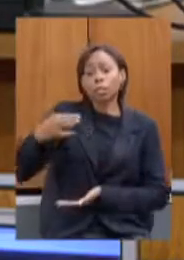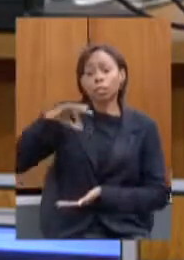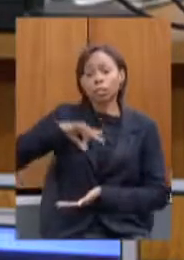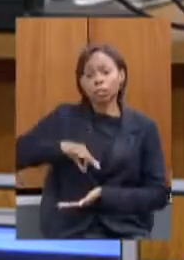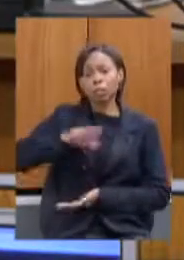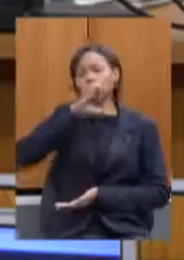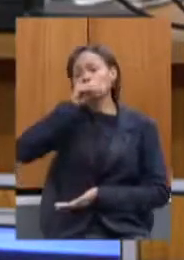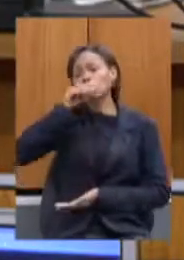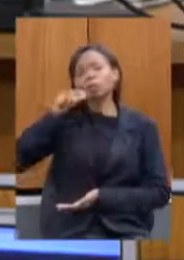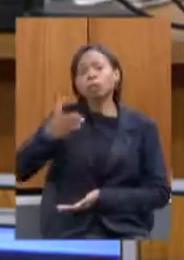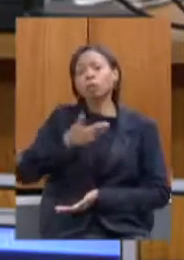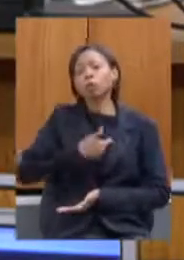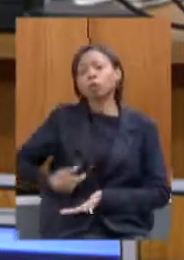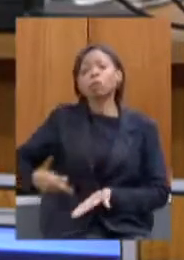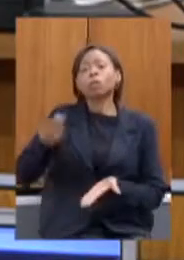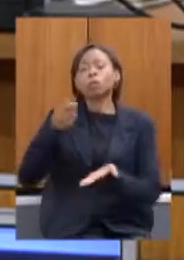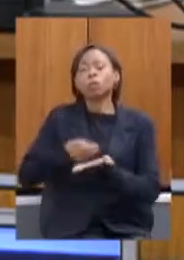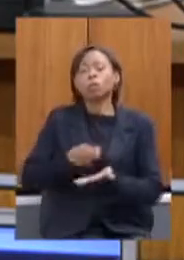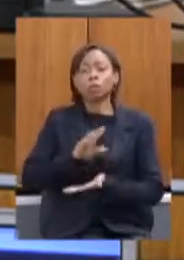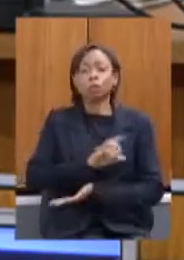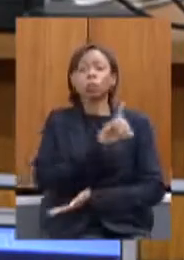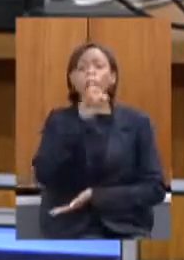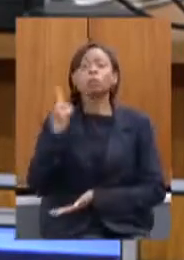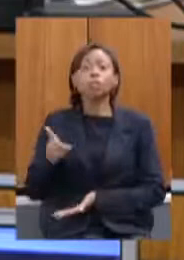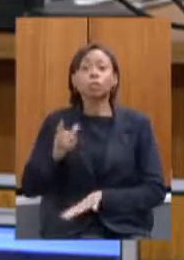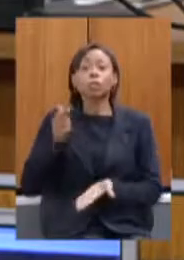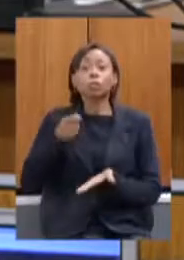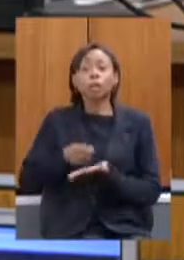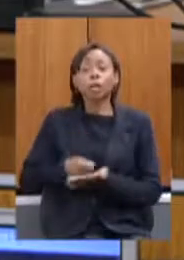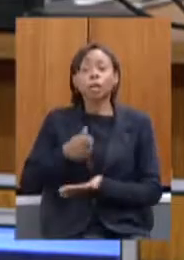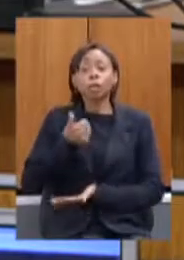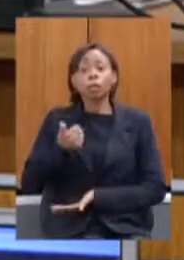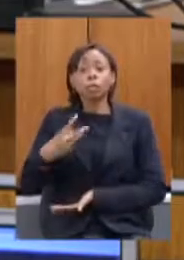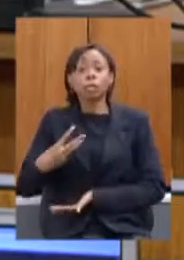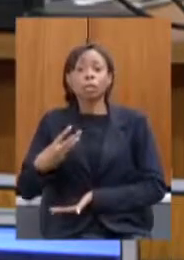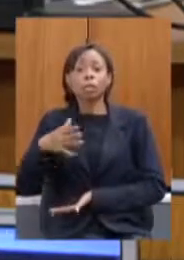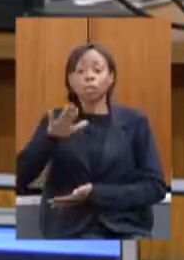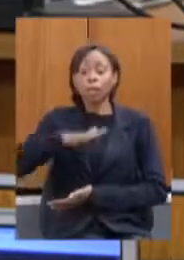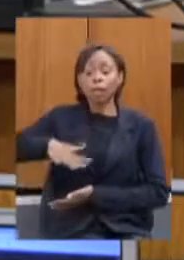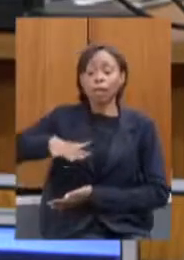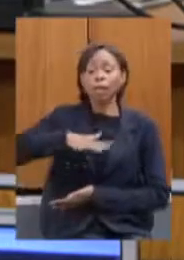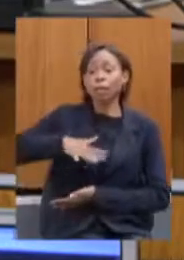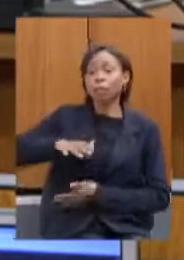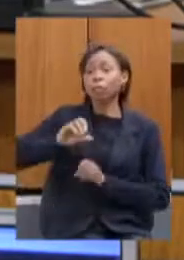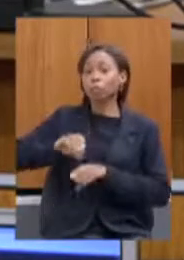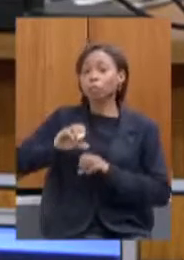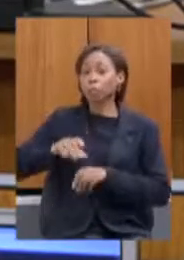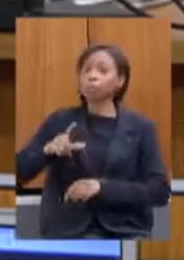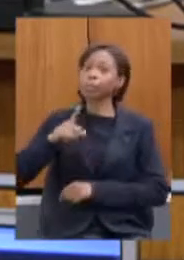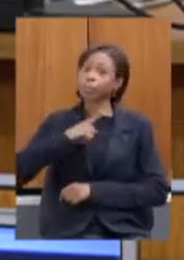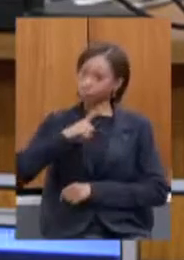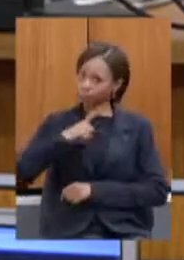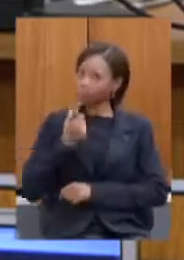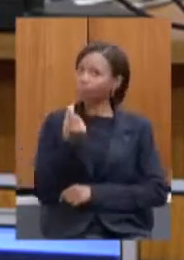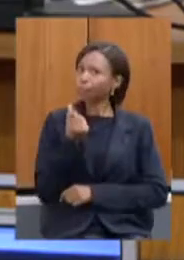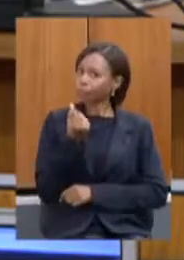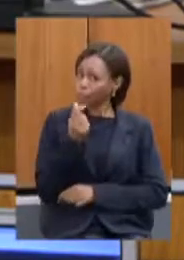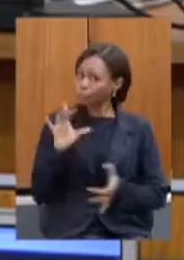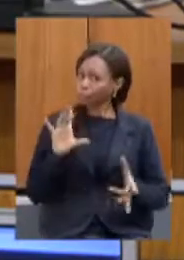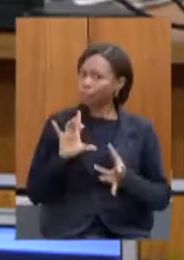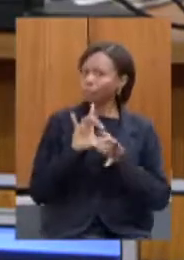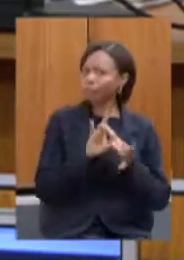e quando o governo pagará o 13º dos servidores da educação considerando que há recurso vinculado que o governo